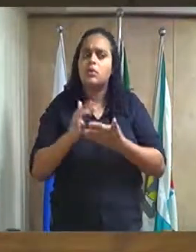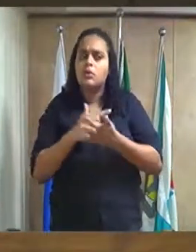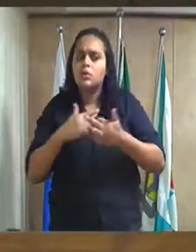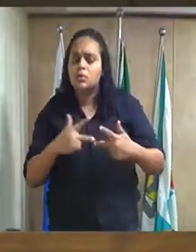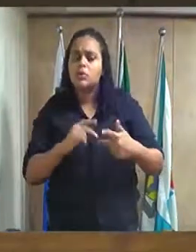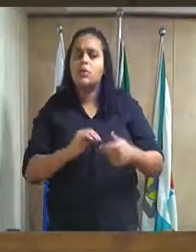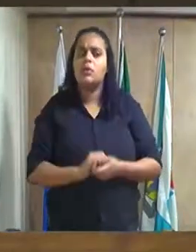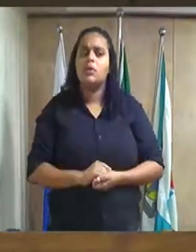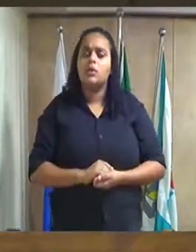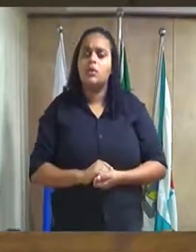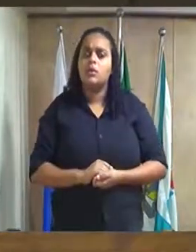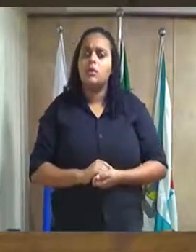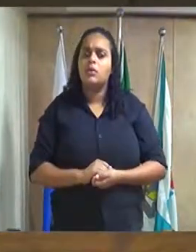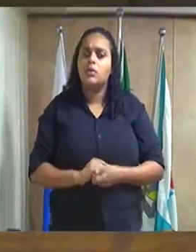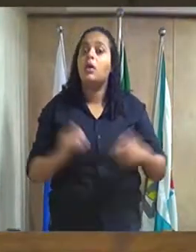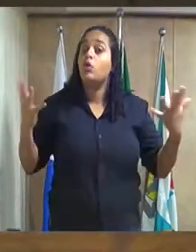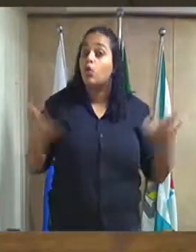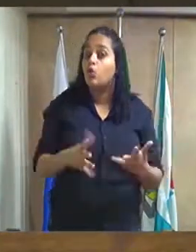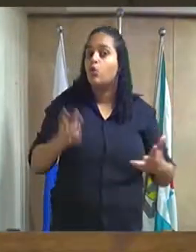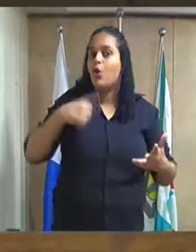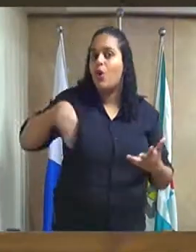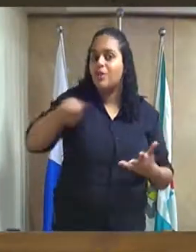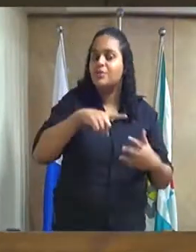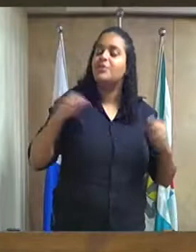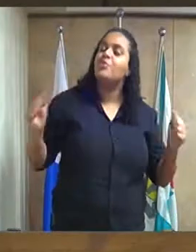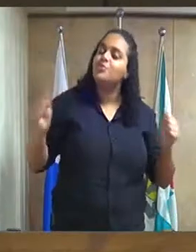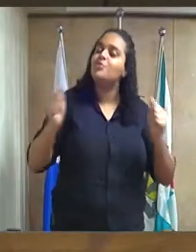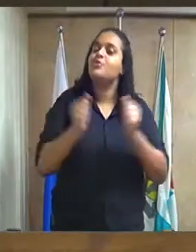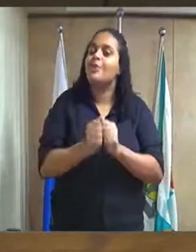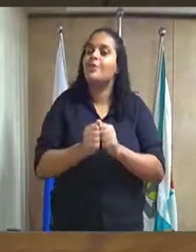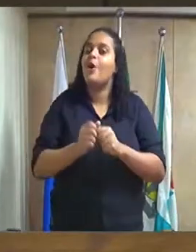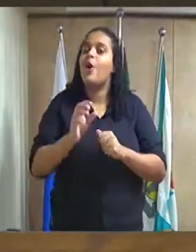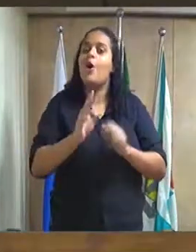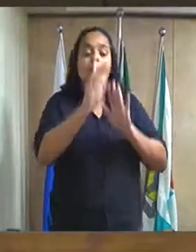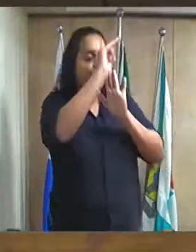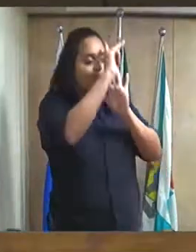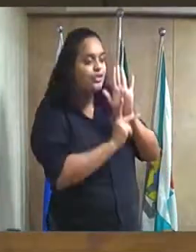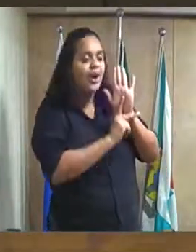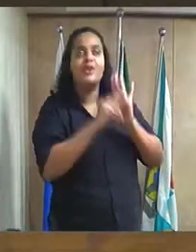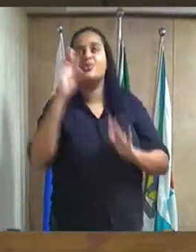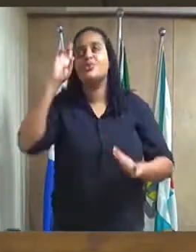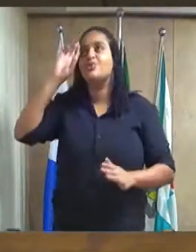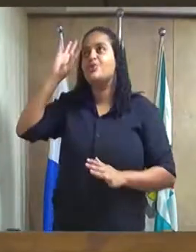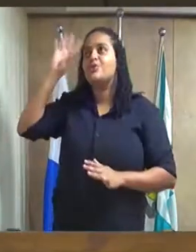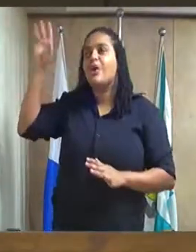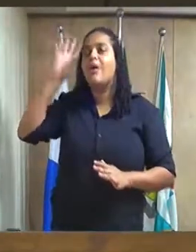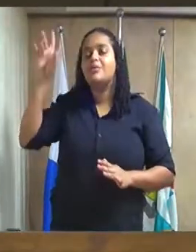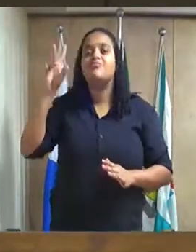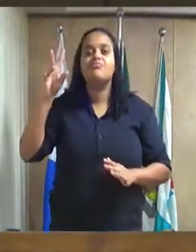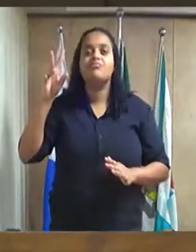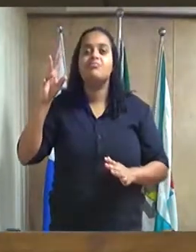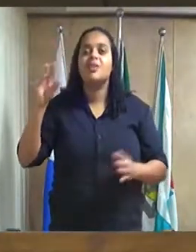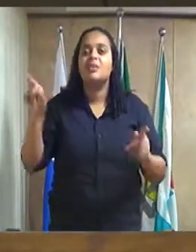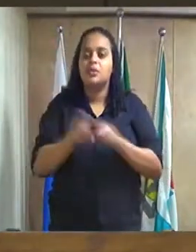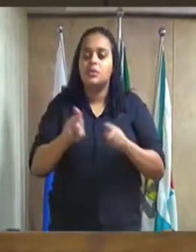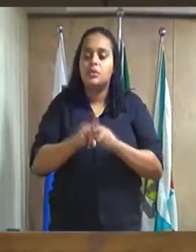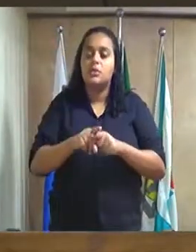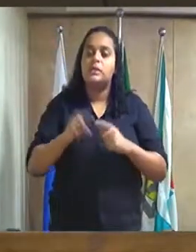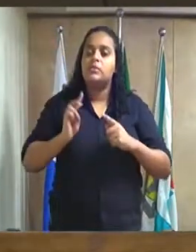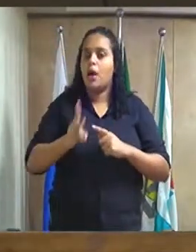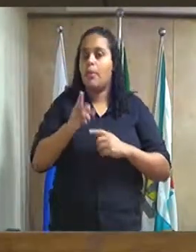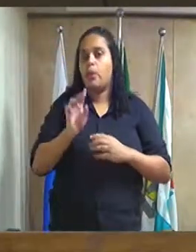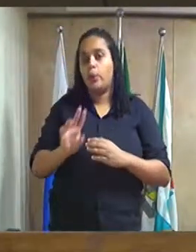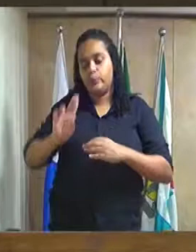bom nós estarmos aqui, falo do nosso projeto, nossos sonhos e sempre que eu subo essa